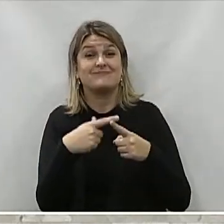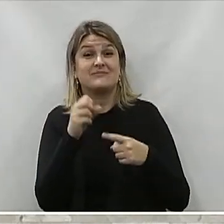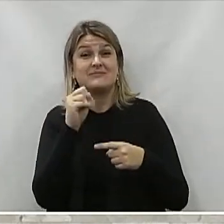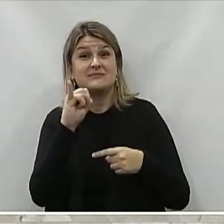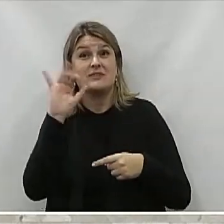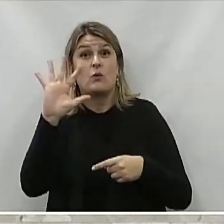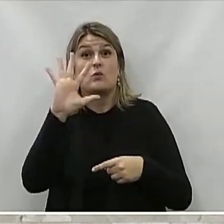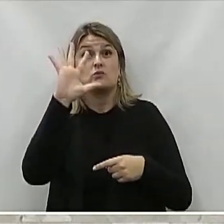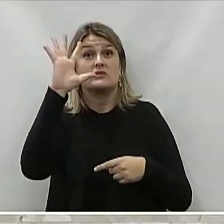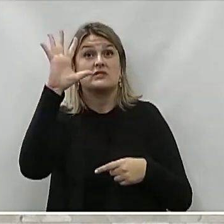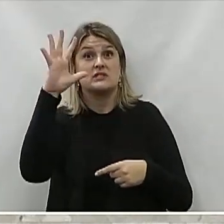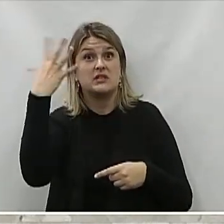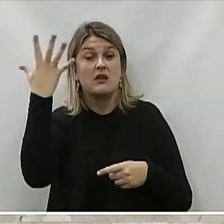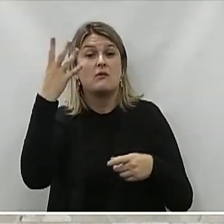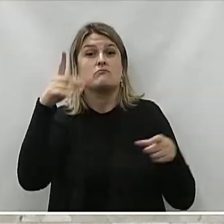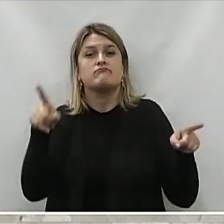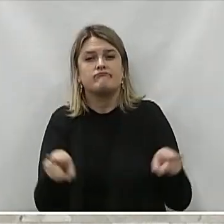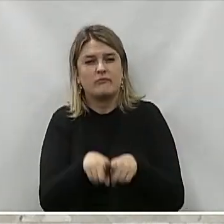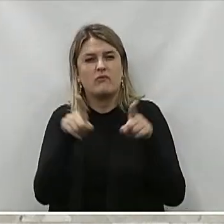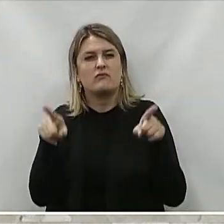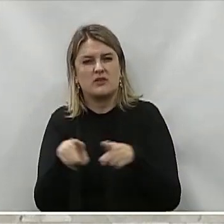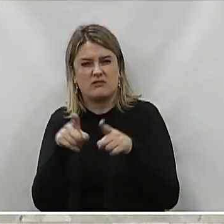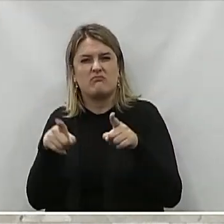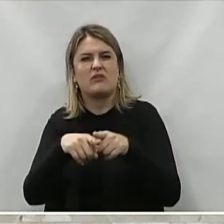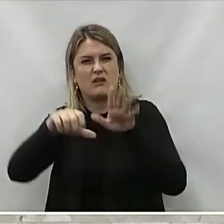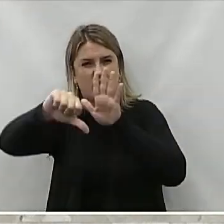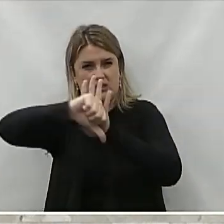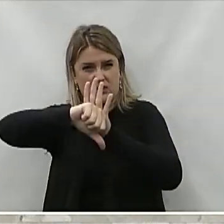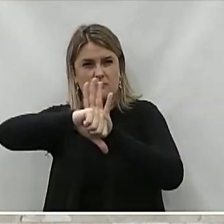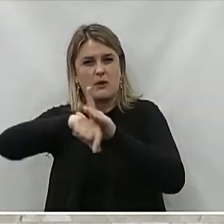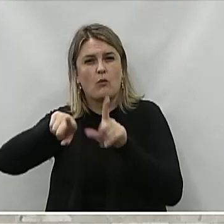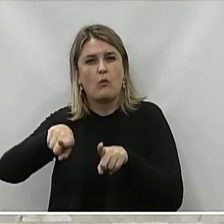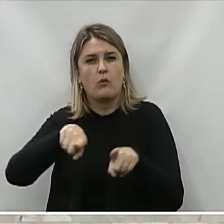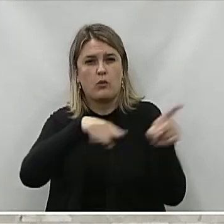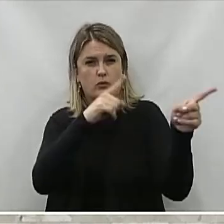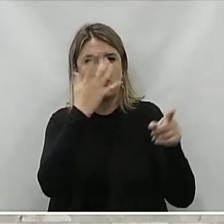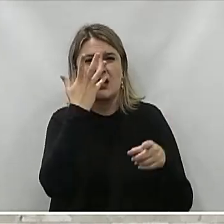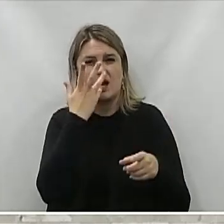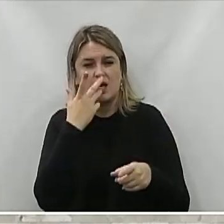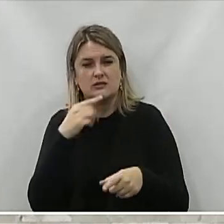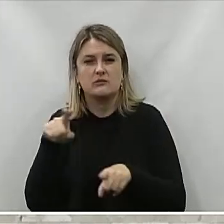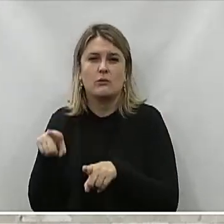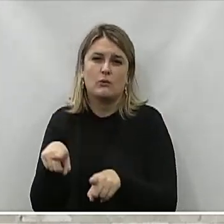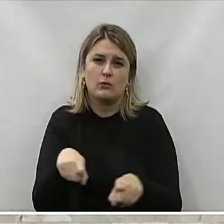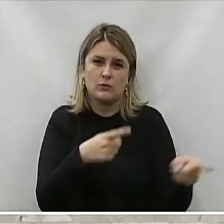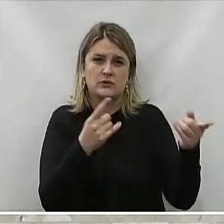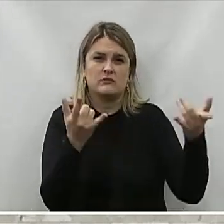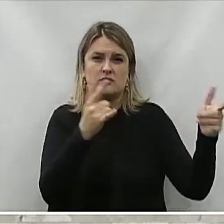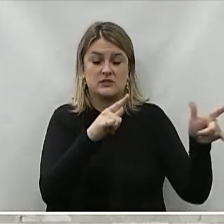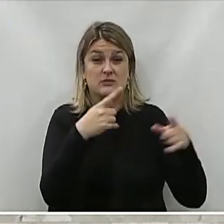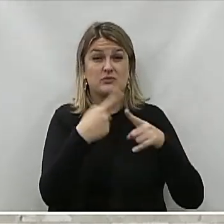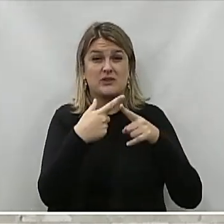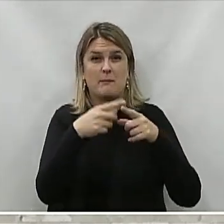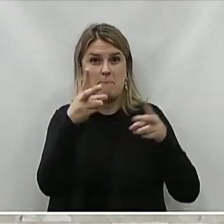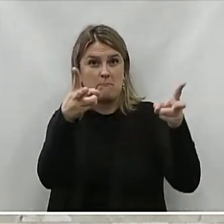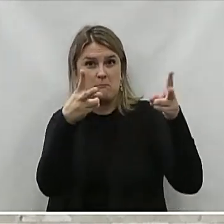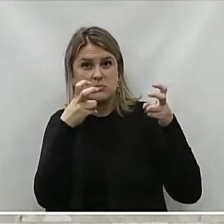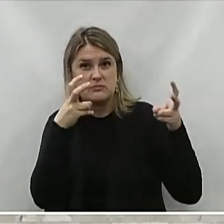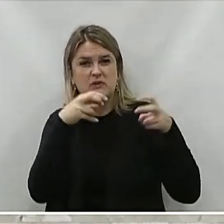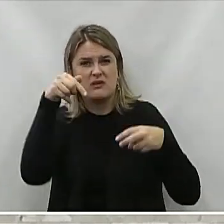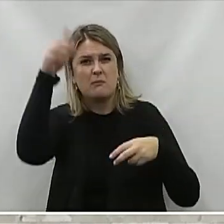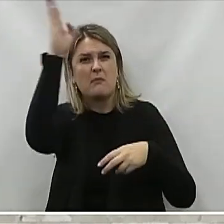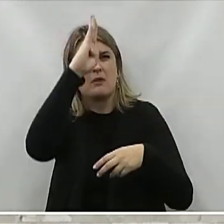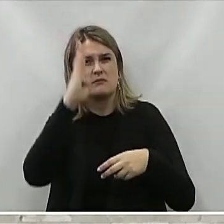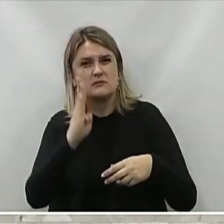possibilidade De efeitos De repetição A quantidade E variedade De crimes E violência Que vem aumentando No município E no país É necessário A aumentar